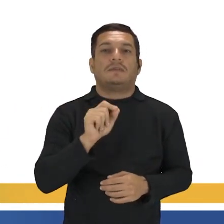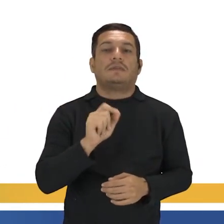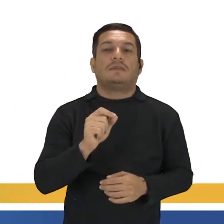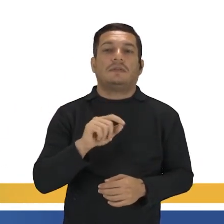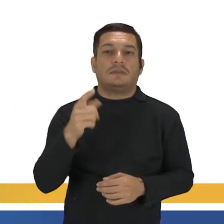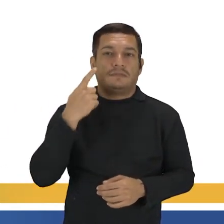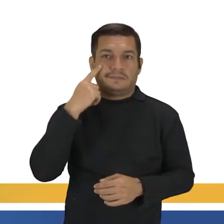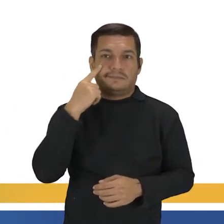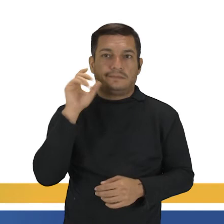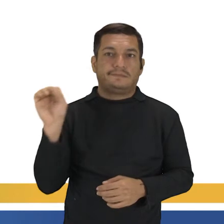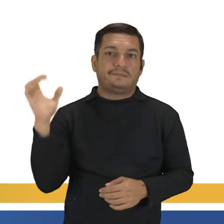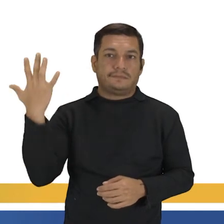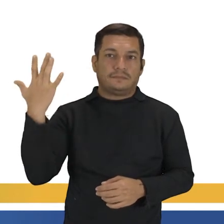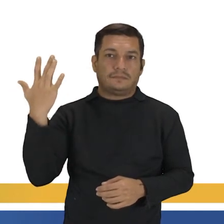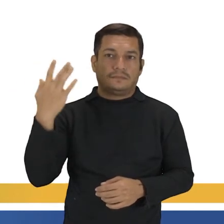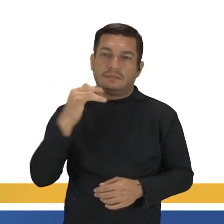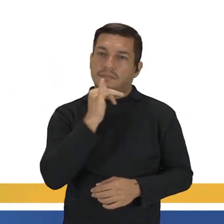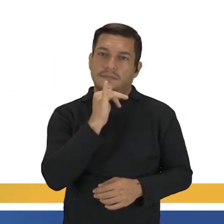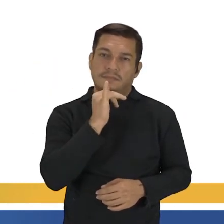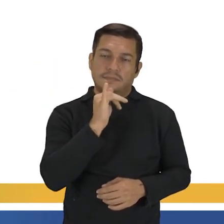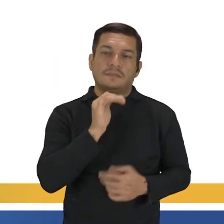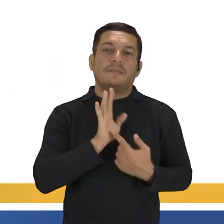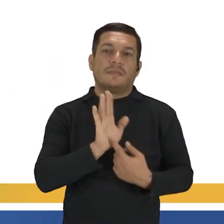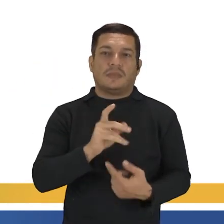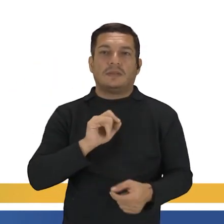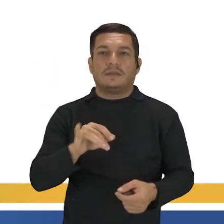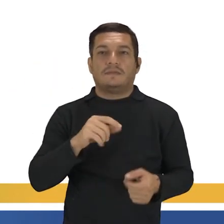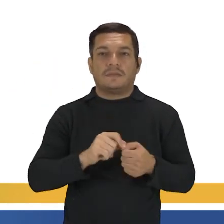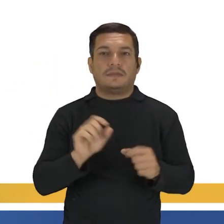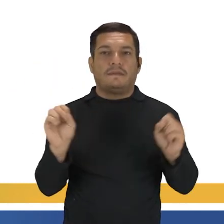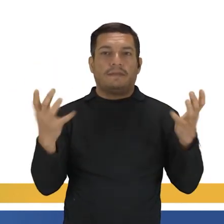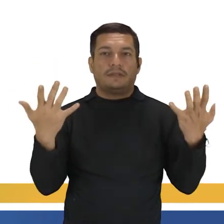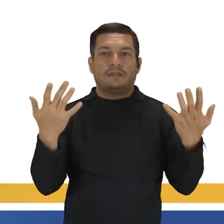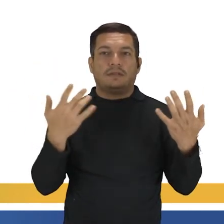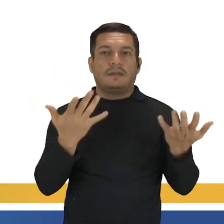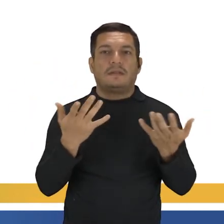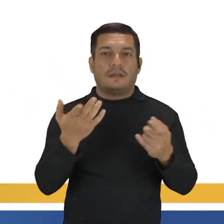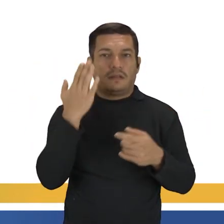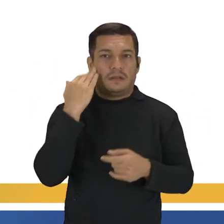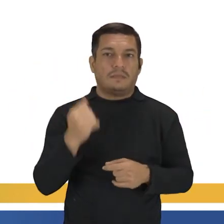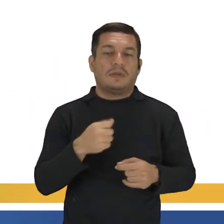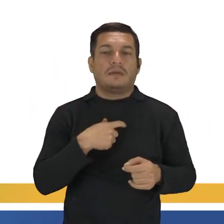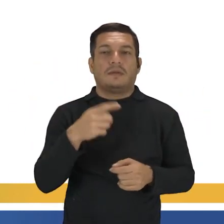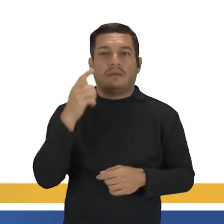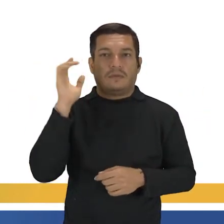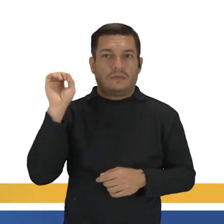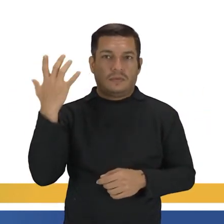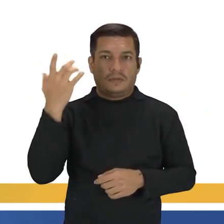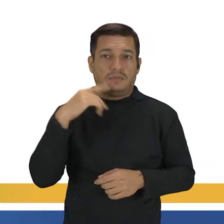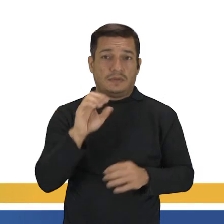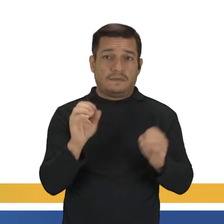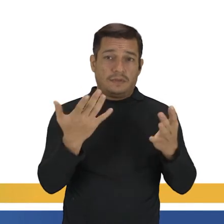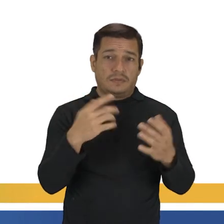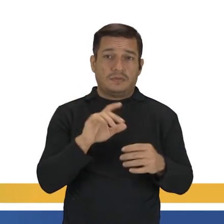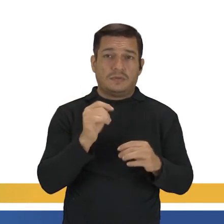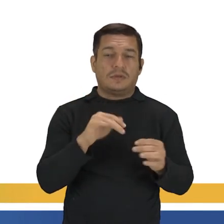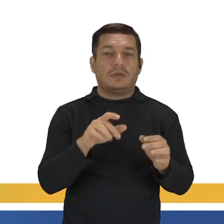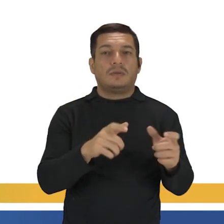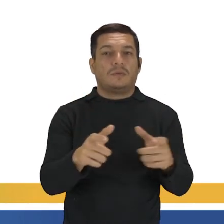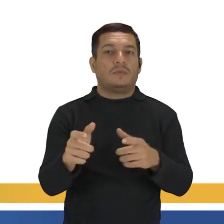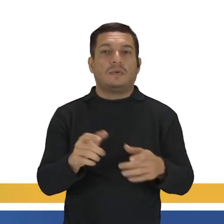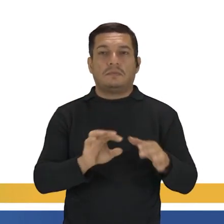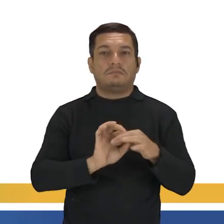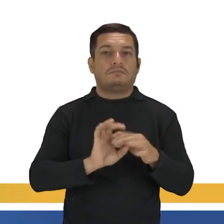previsão de tempo. Falei até um exemplo que se a gente fosse fazer uma festinha e quisesse saber a previsão do tempo, se essa festinha fosse ao ar livre,